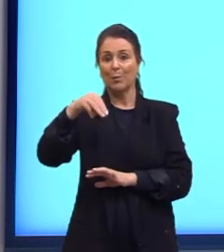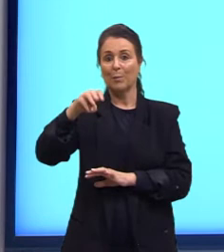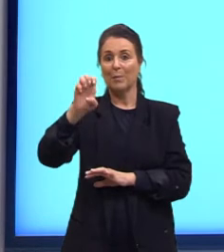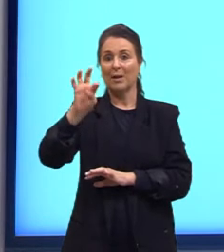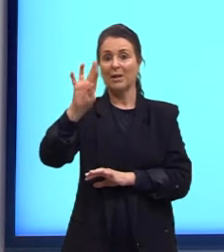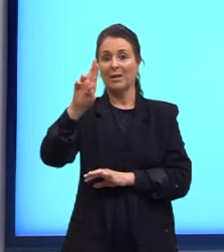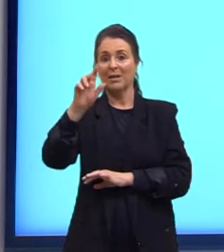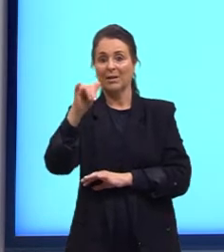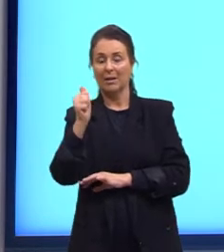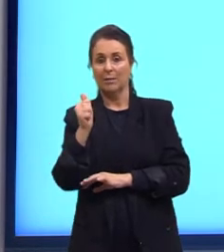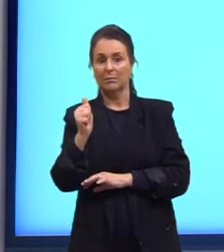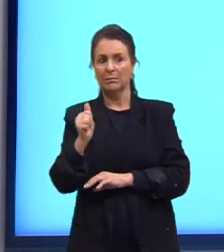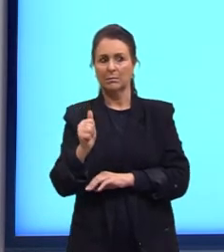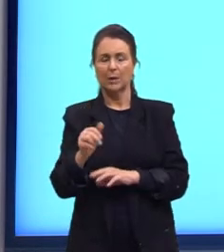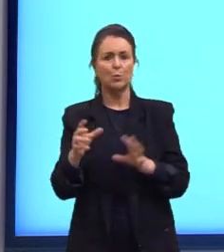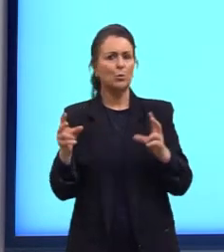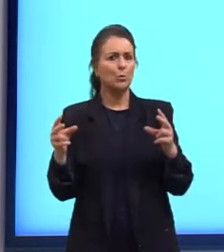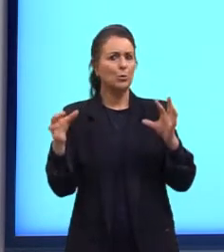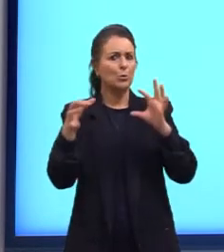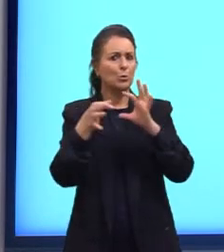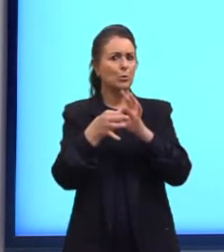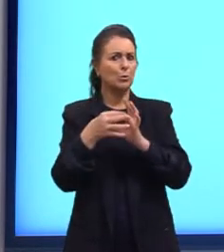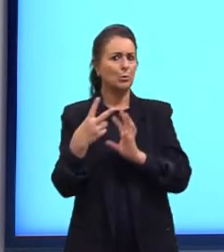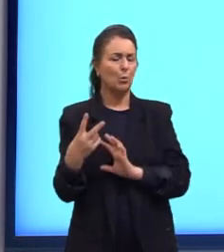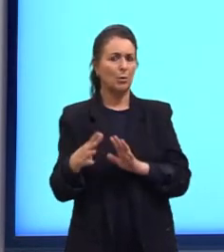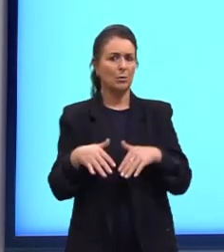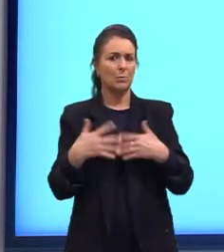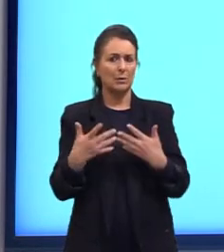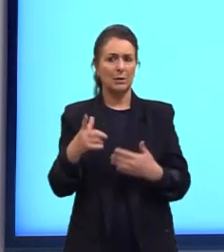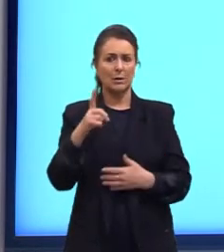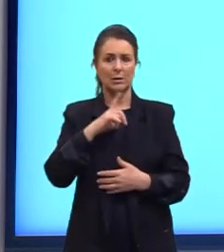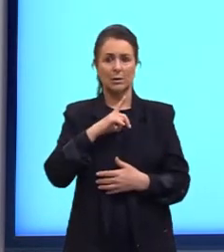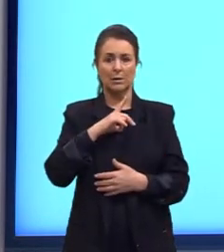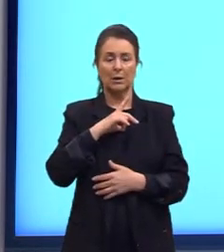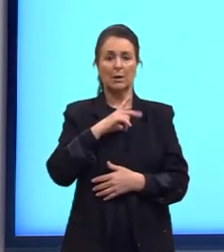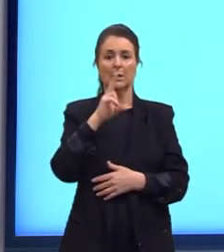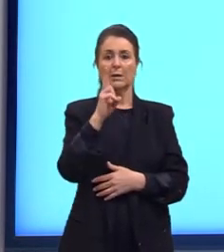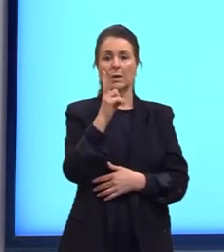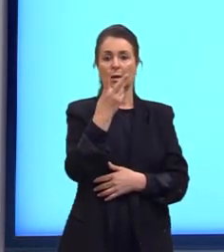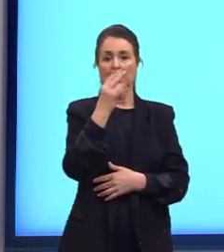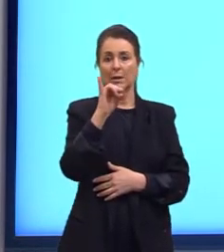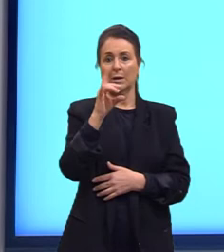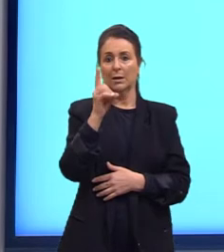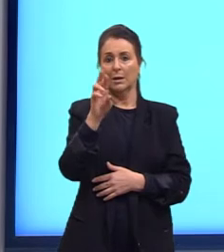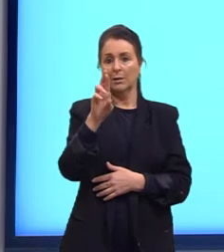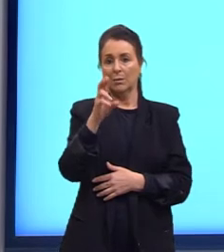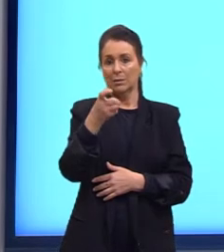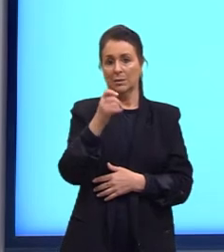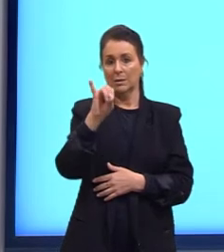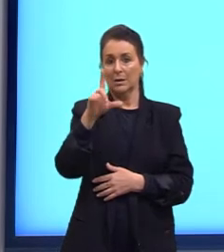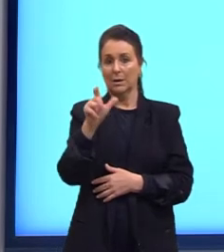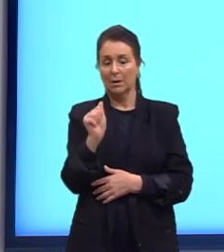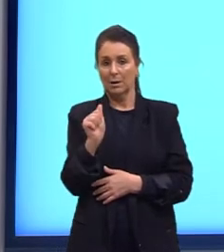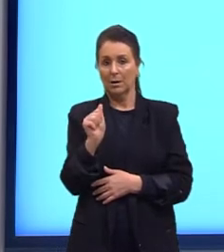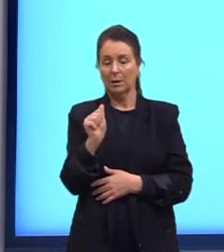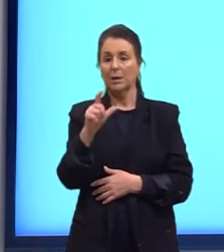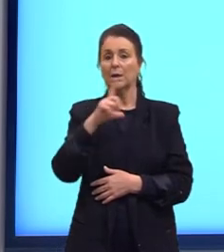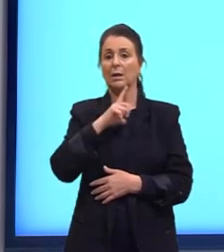esses dois ligantes diferentes nesse exemplo? Eu tenho hidroxila e tenho